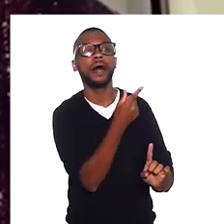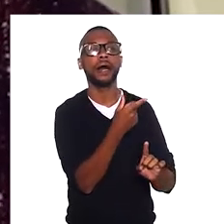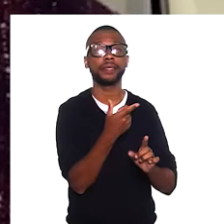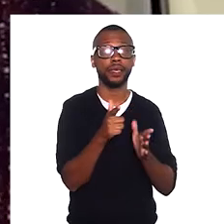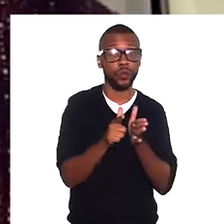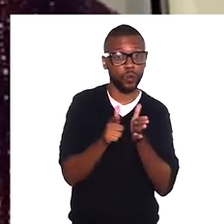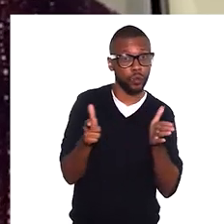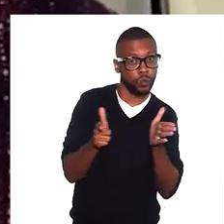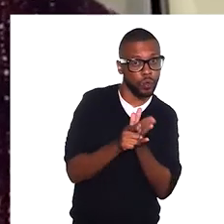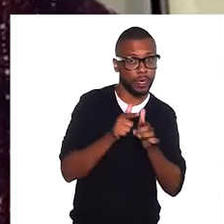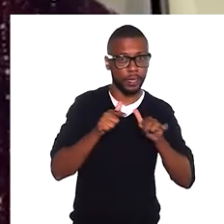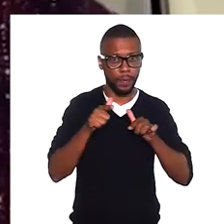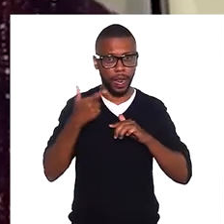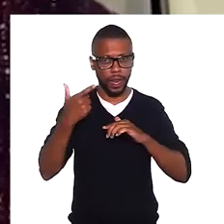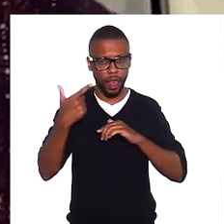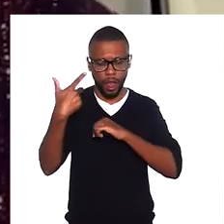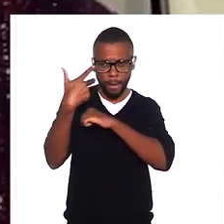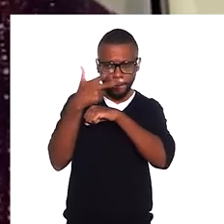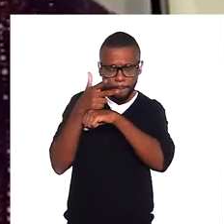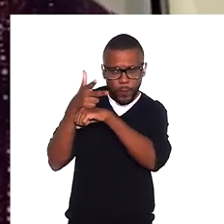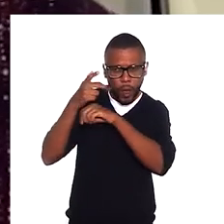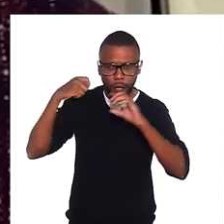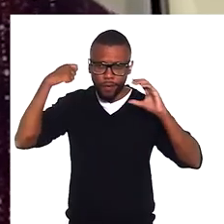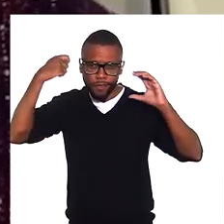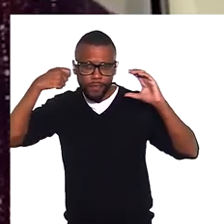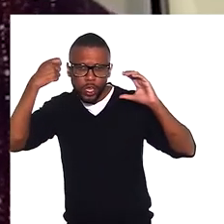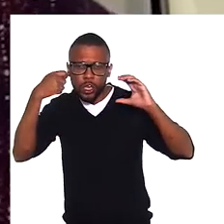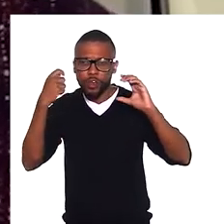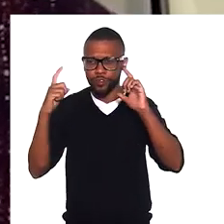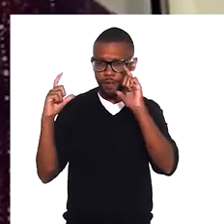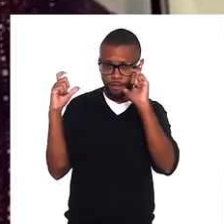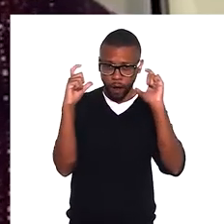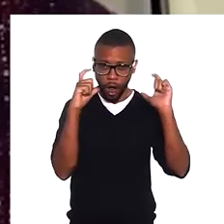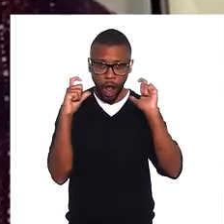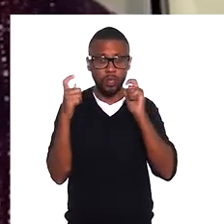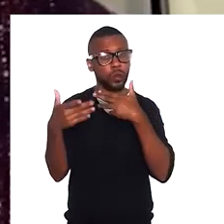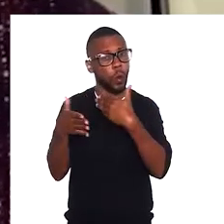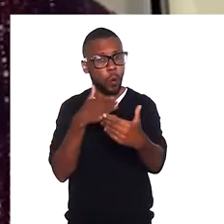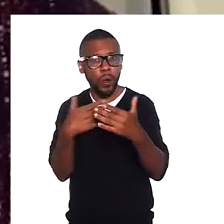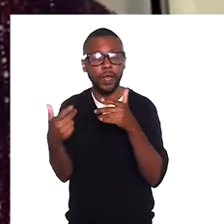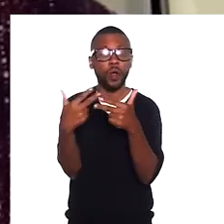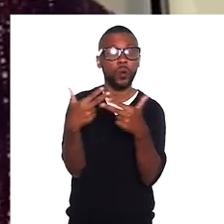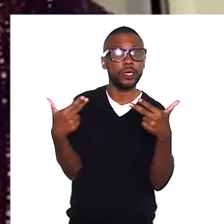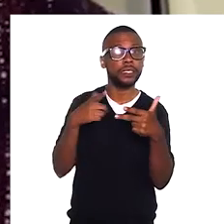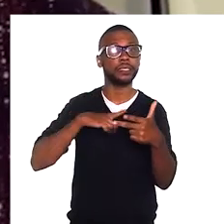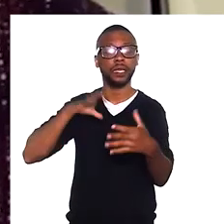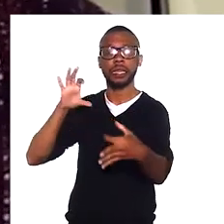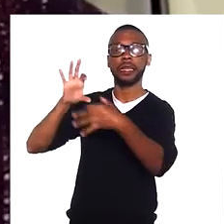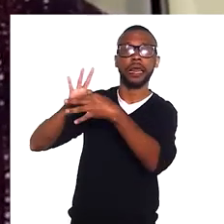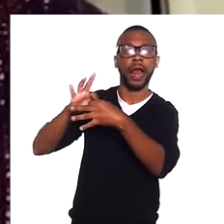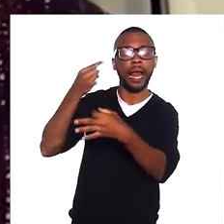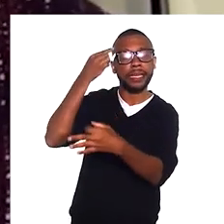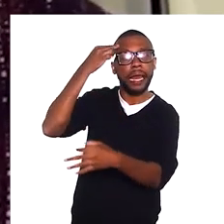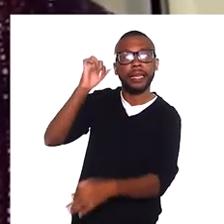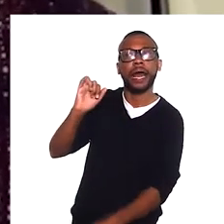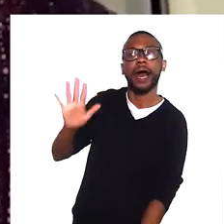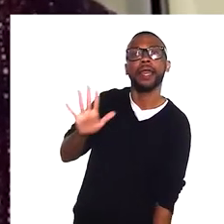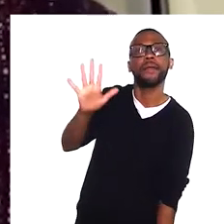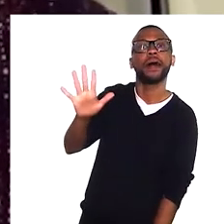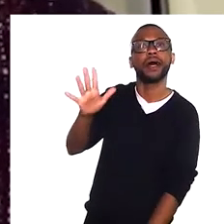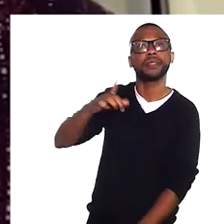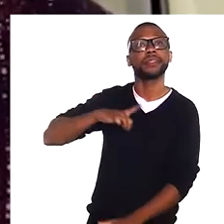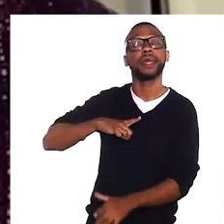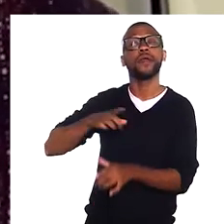seja um jornalista que trabalha com vídeo, ou com foto, ou com qualquer coisa que passe pela ideia da imagem,